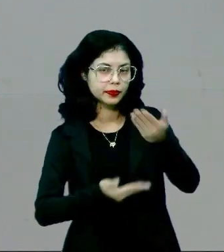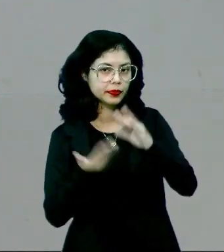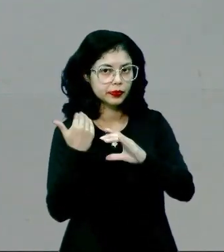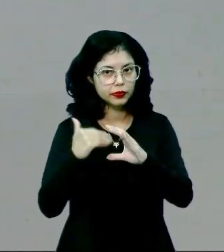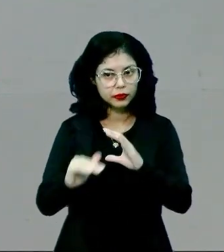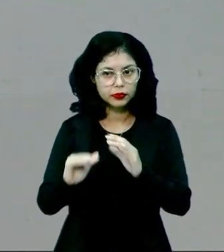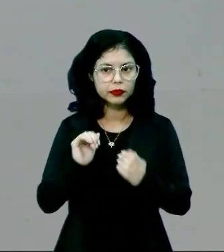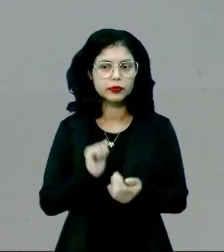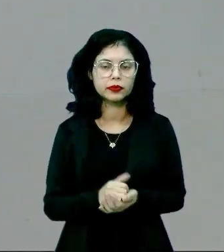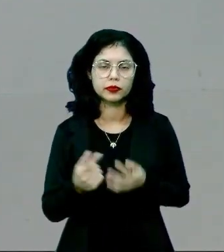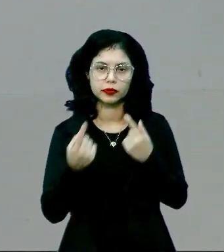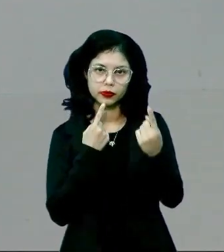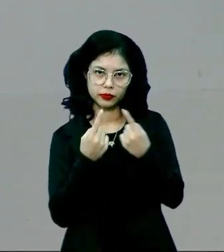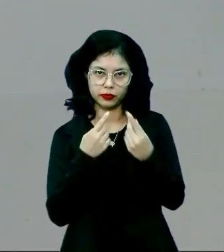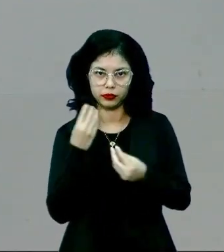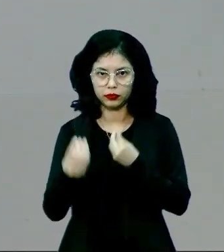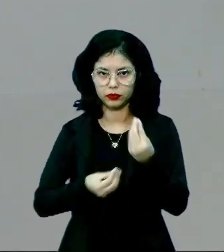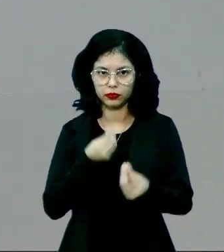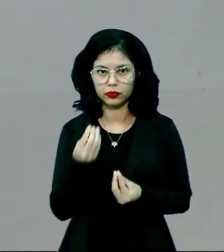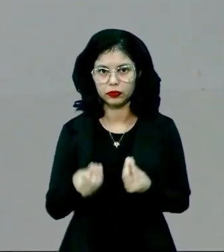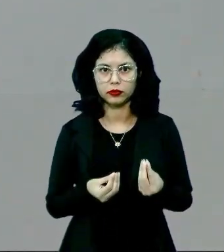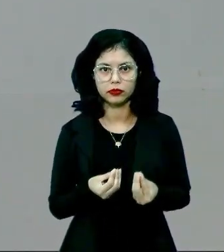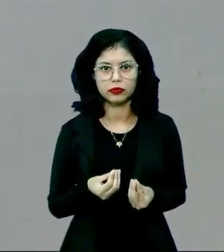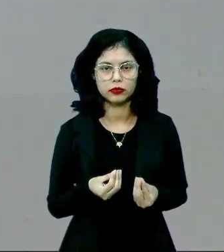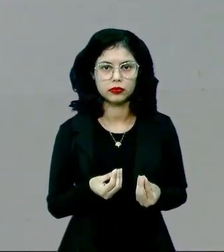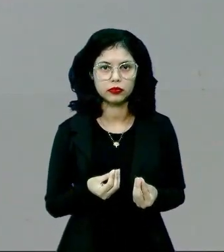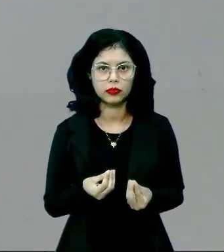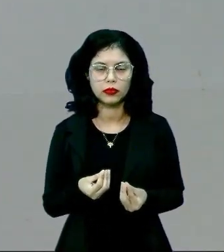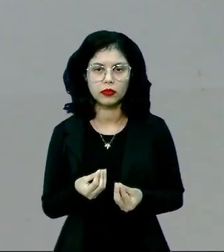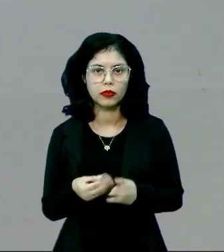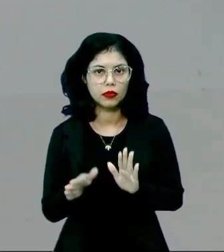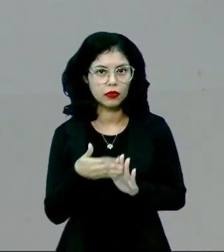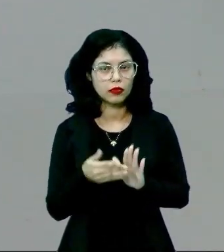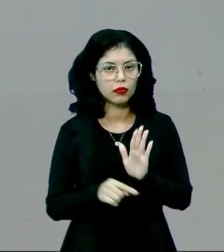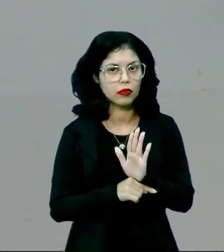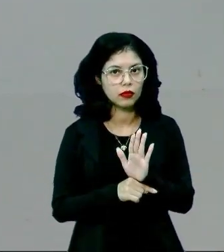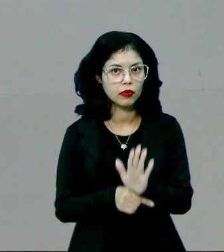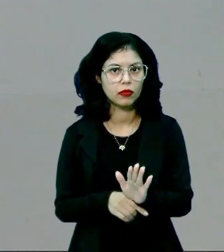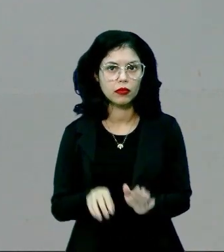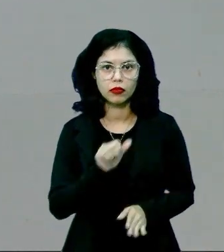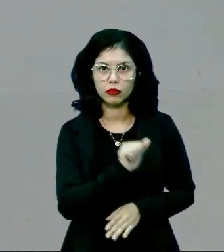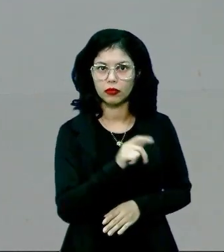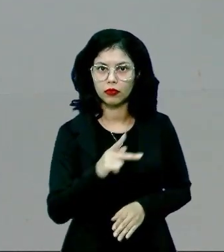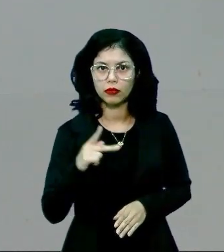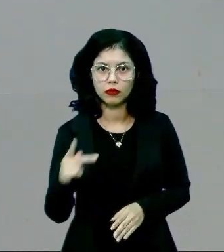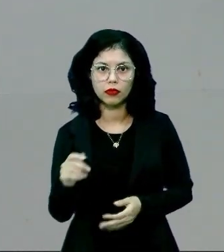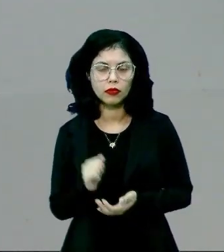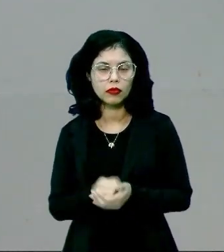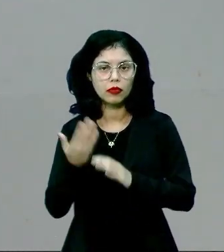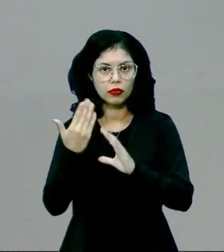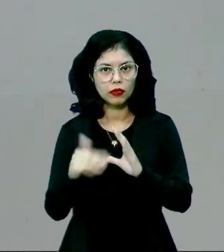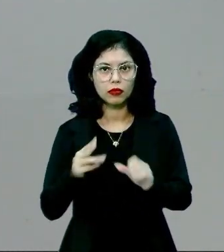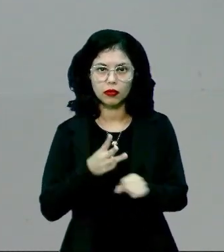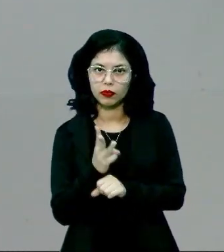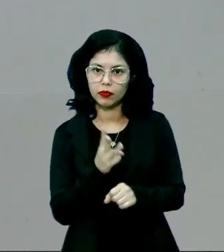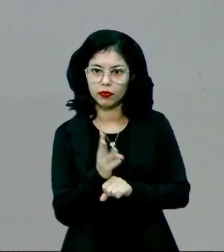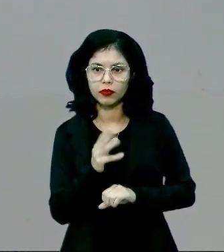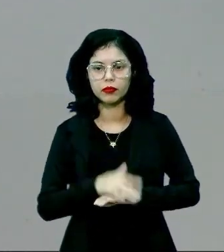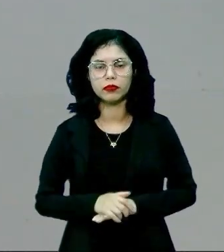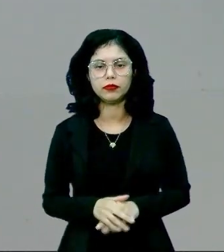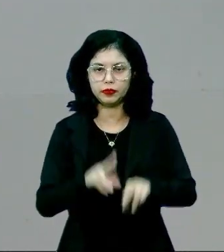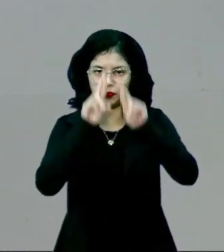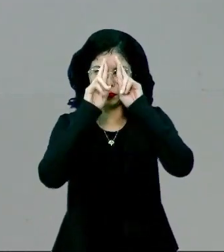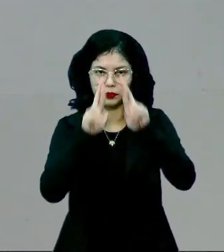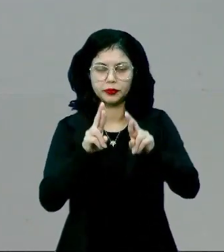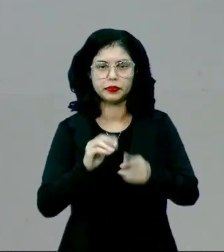de mensagens, como nos é proporcionado pelo aplicativo WhatsApp, precisamos